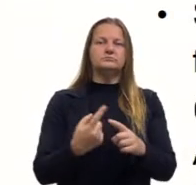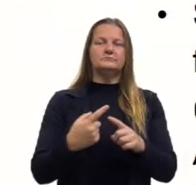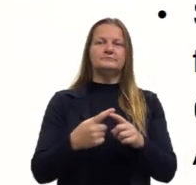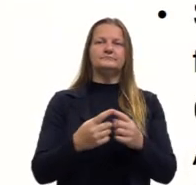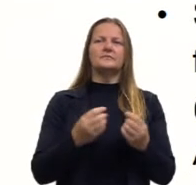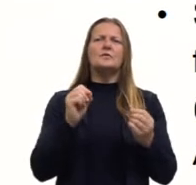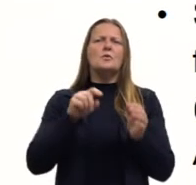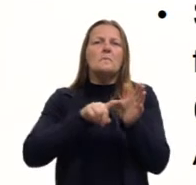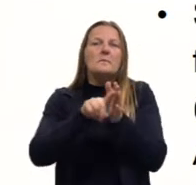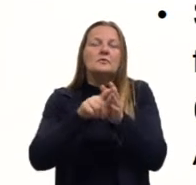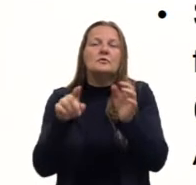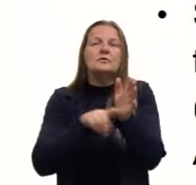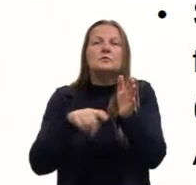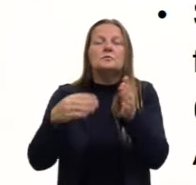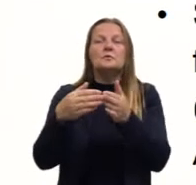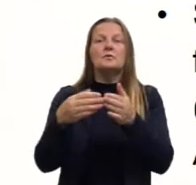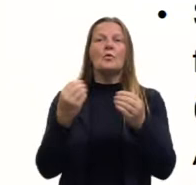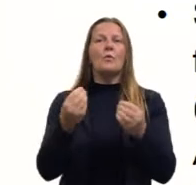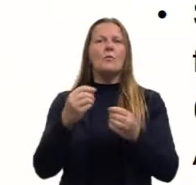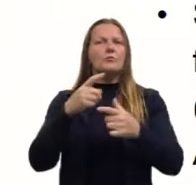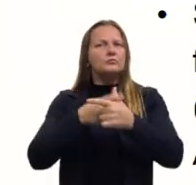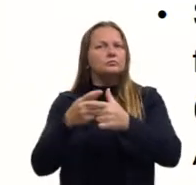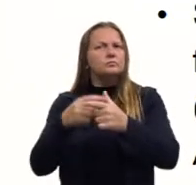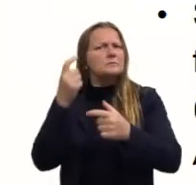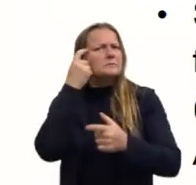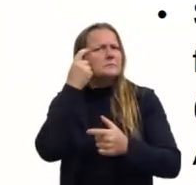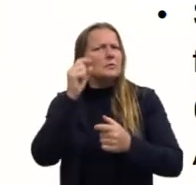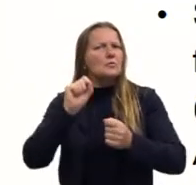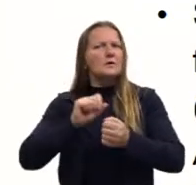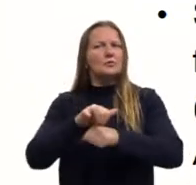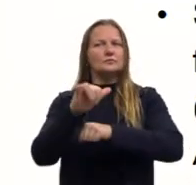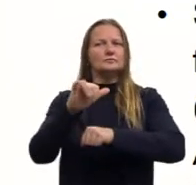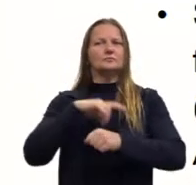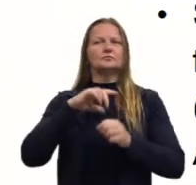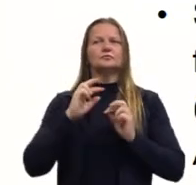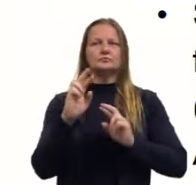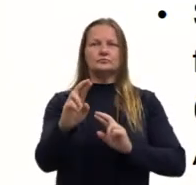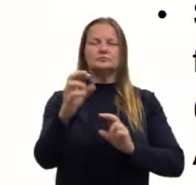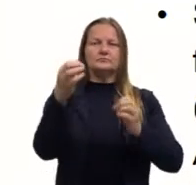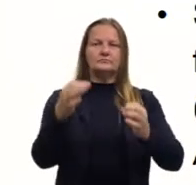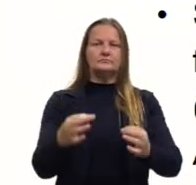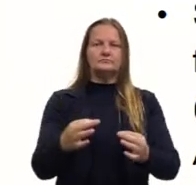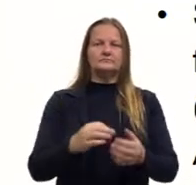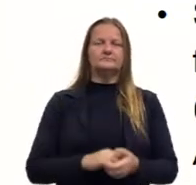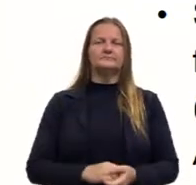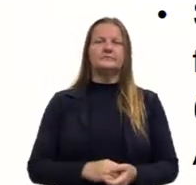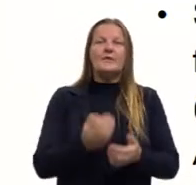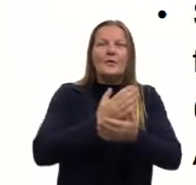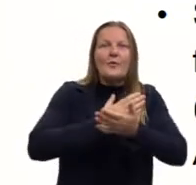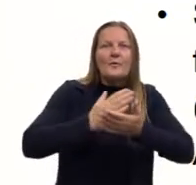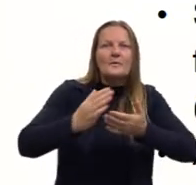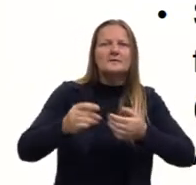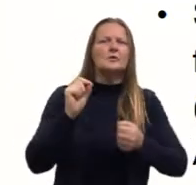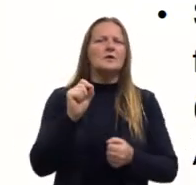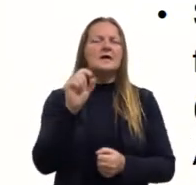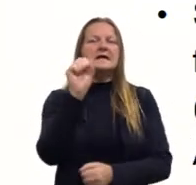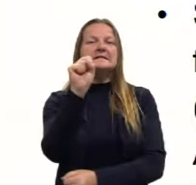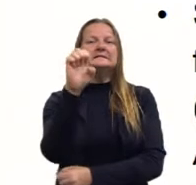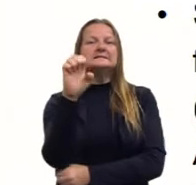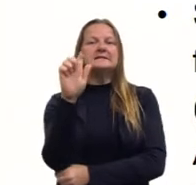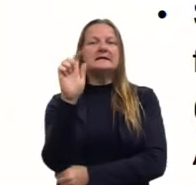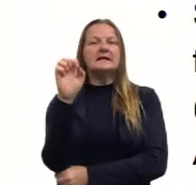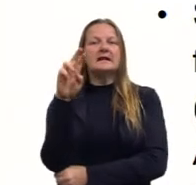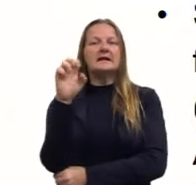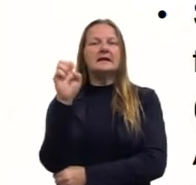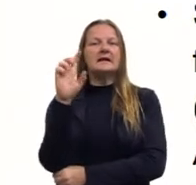pergunta, a nossa situação-problema, que a gente vai tentar responder. Então, para começar, segregar é